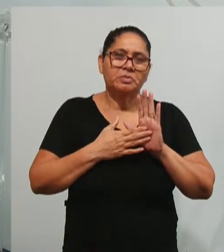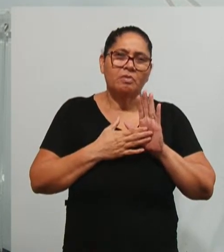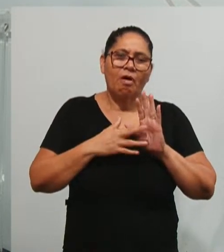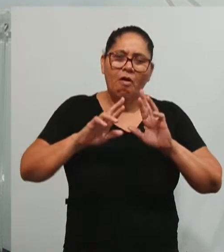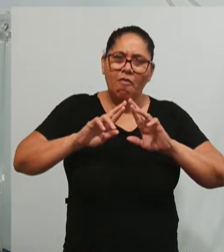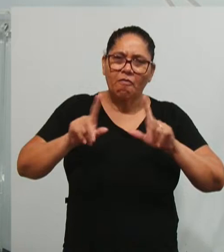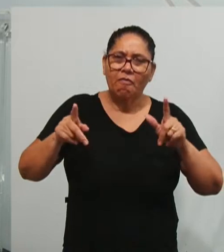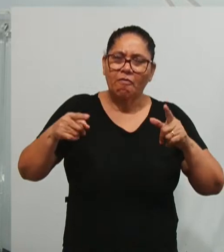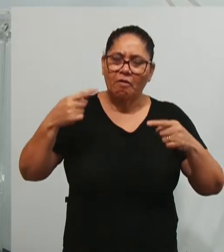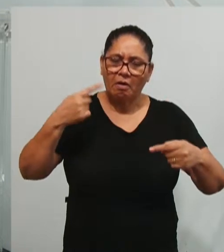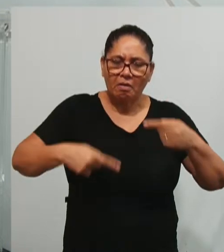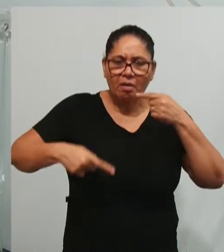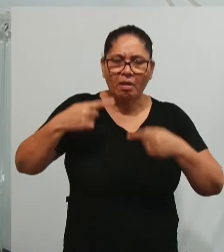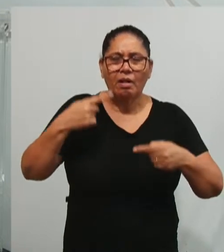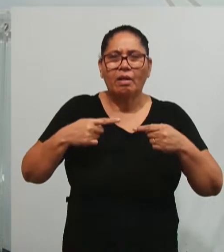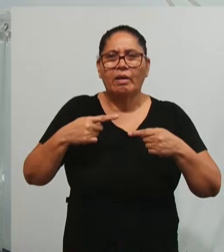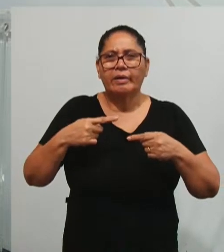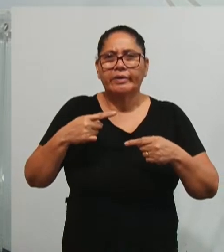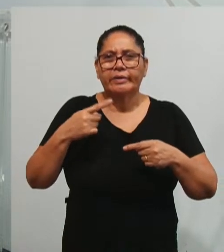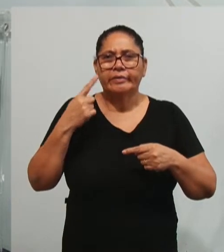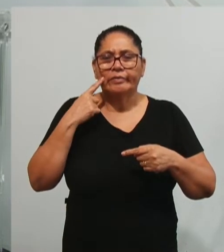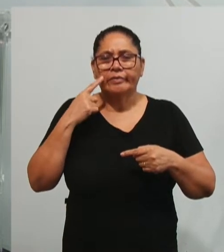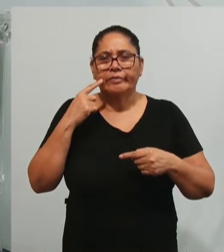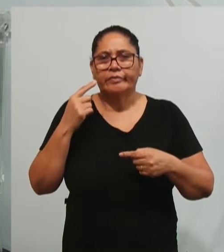que a gente vai ver já já.